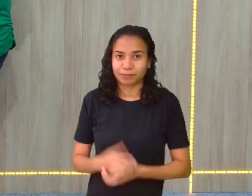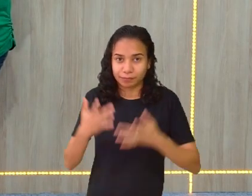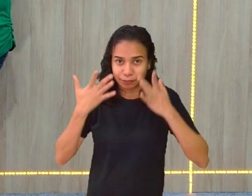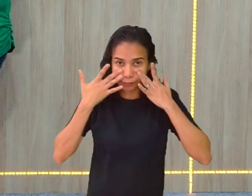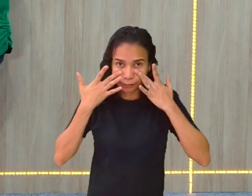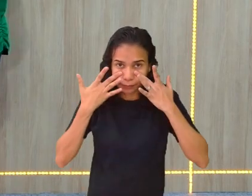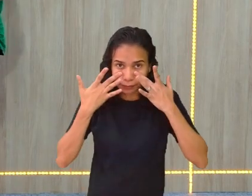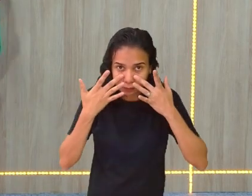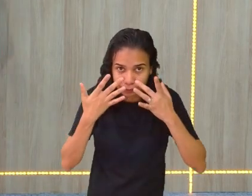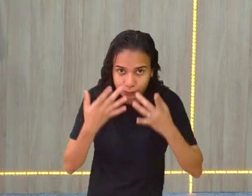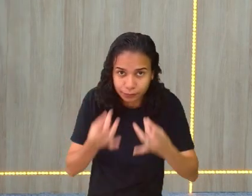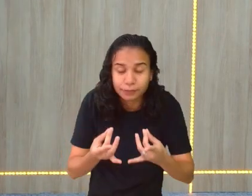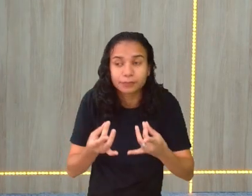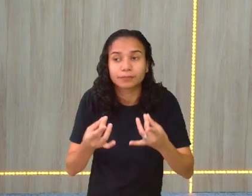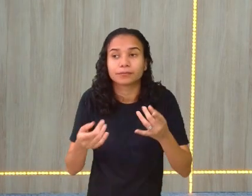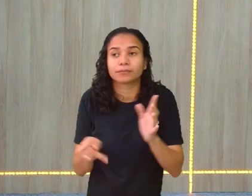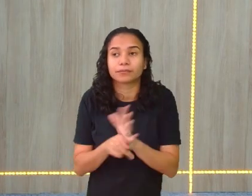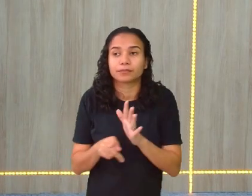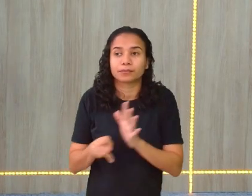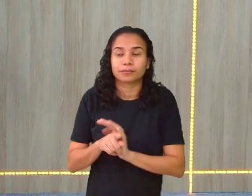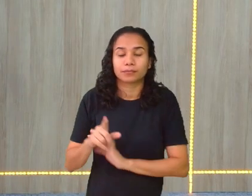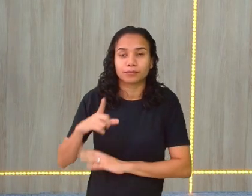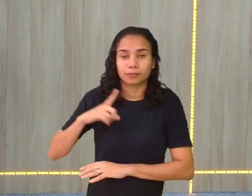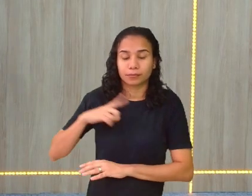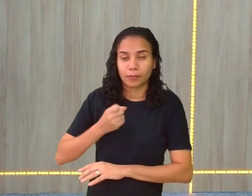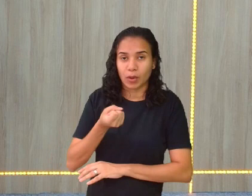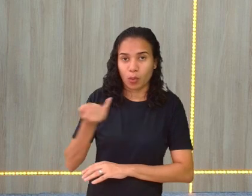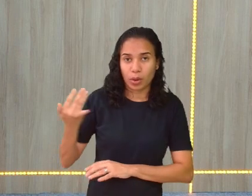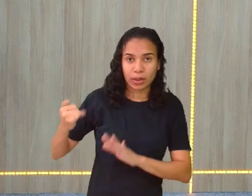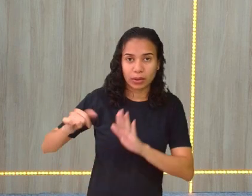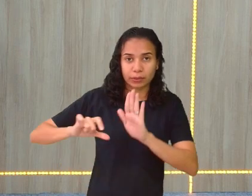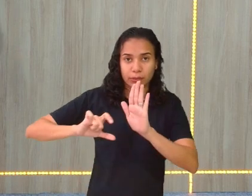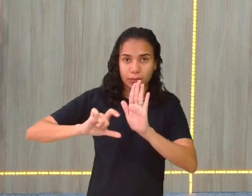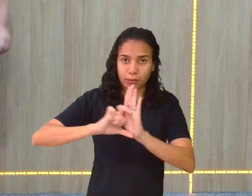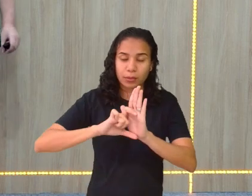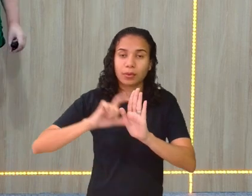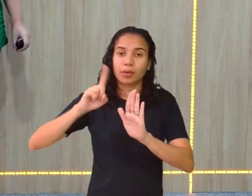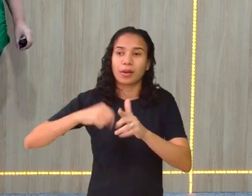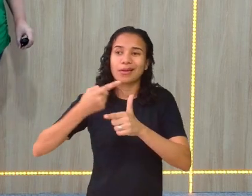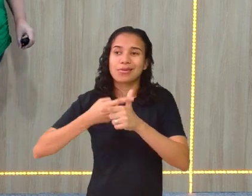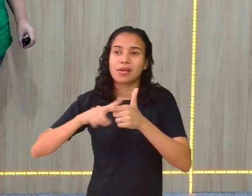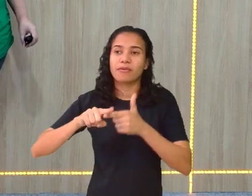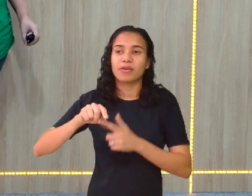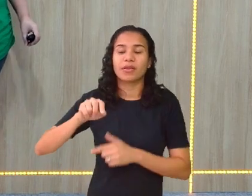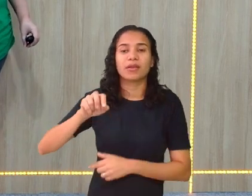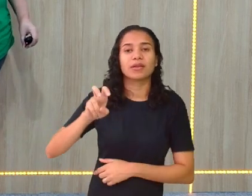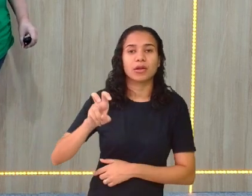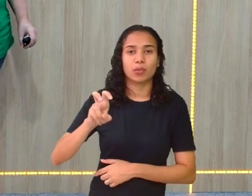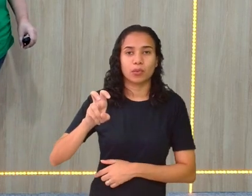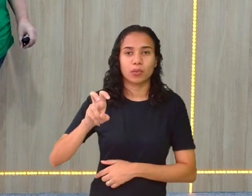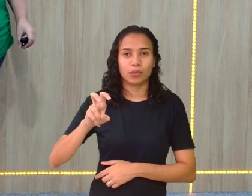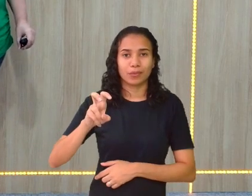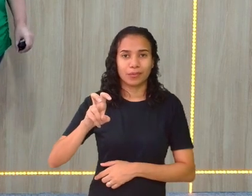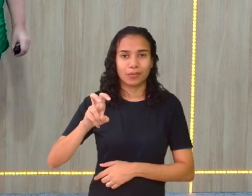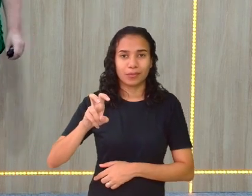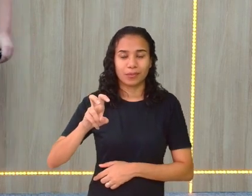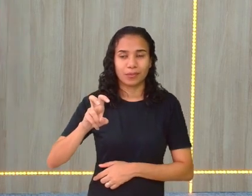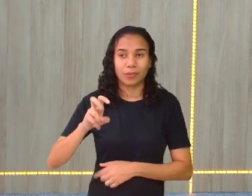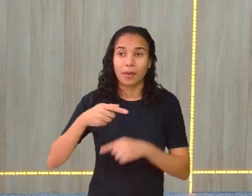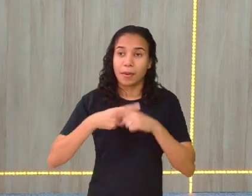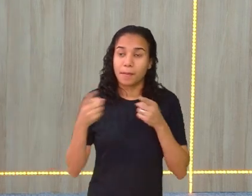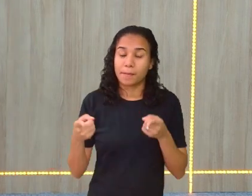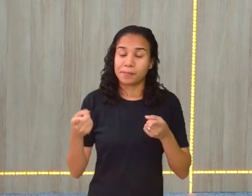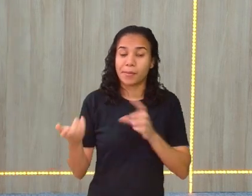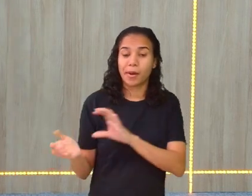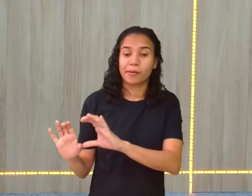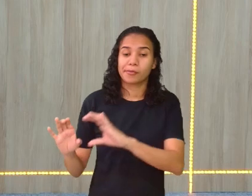Preste atenção. Este pedaço aqui está dividido em cinco. Só